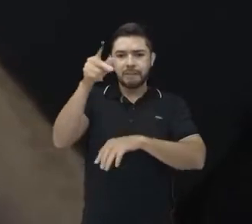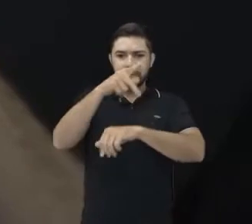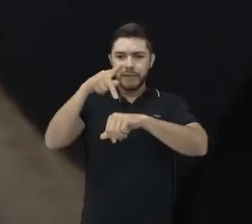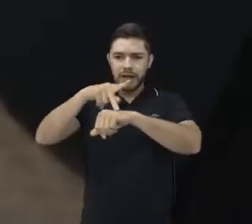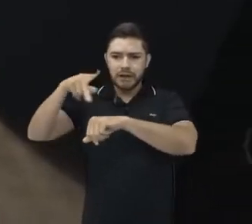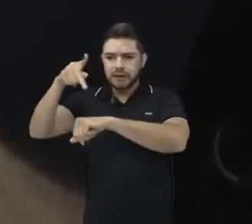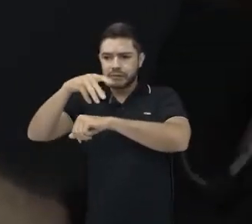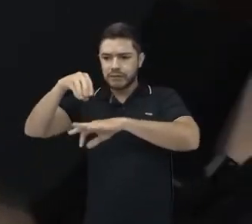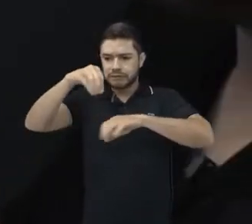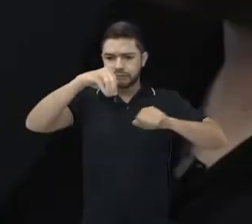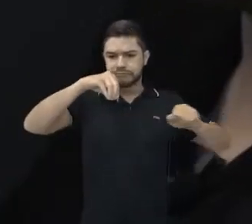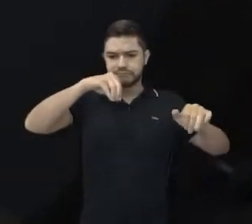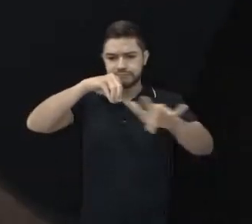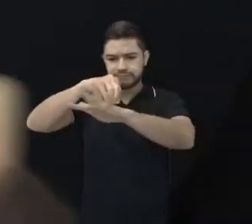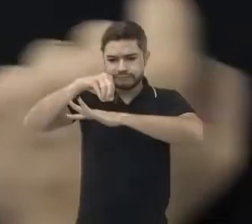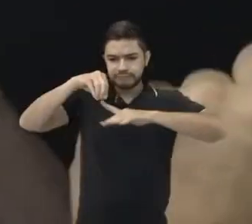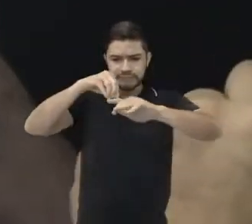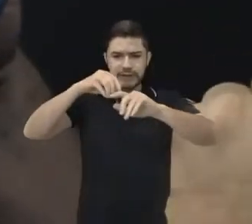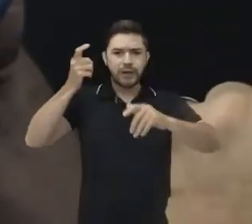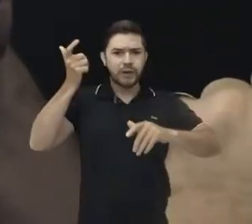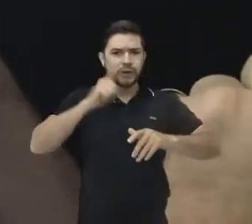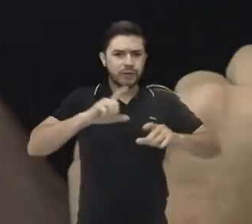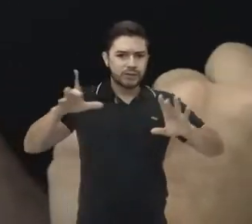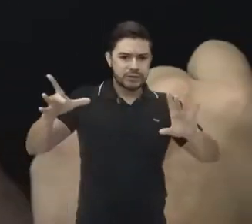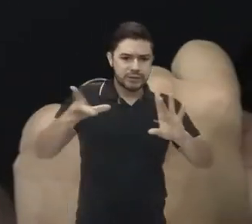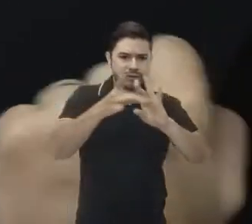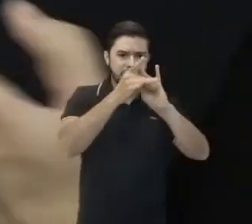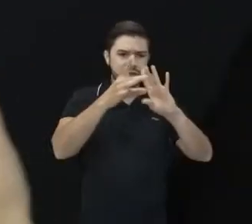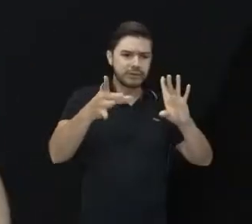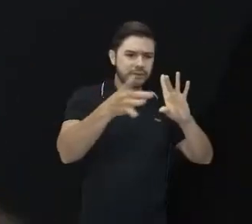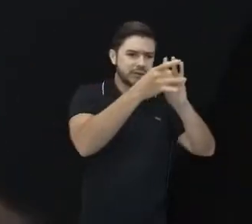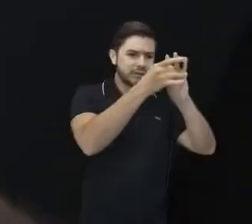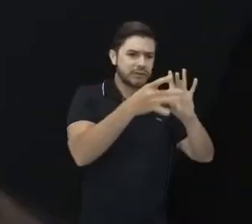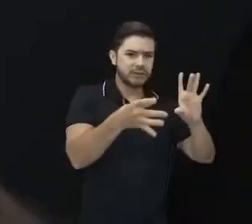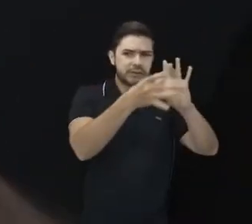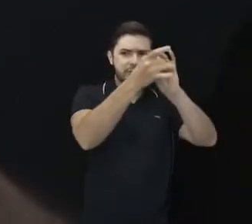Madagascar com a parte aqui do Moçambique,